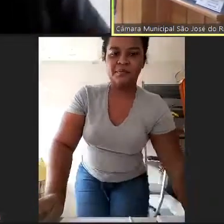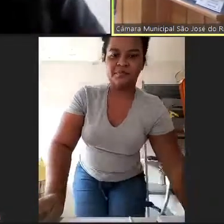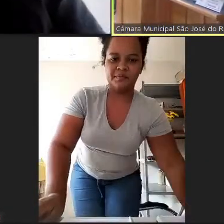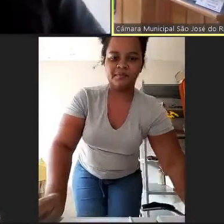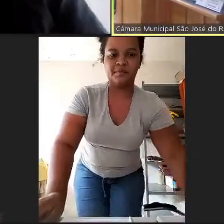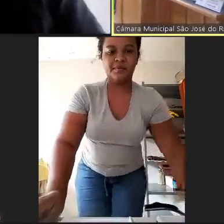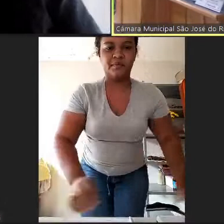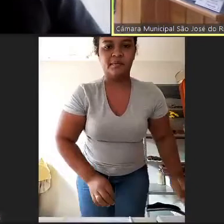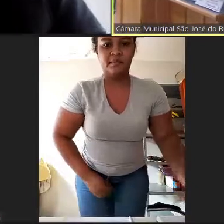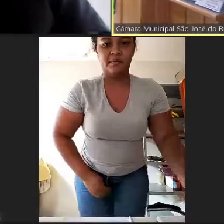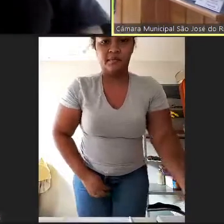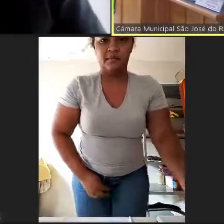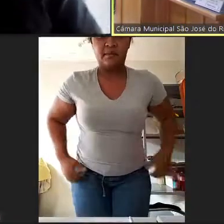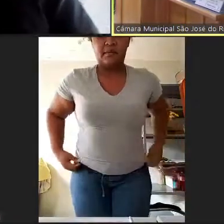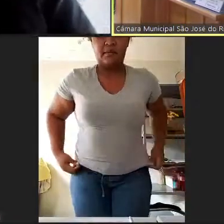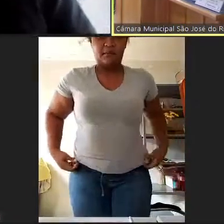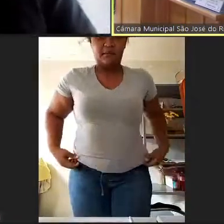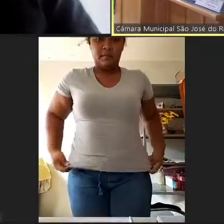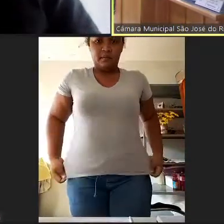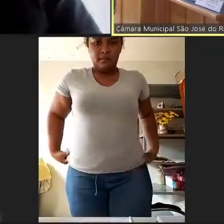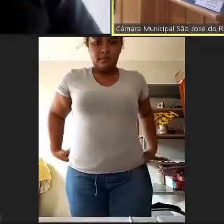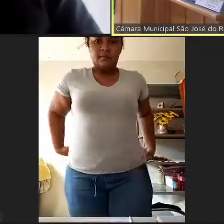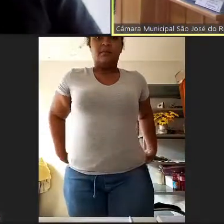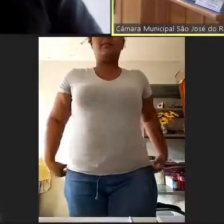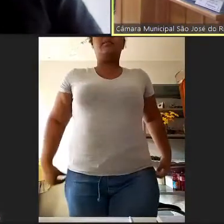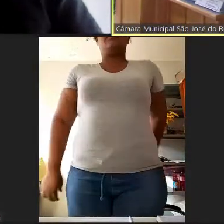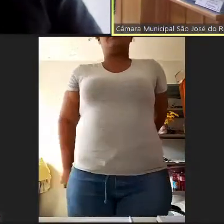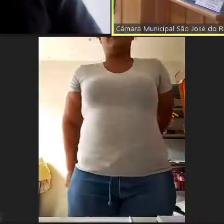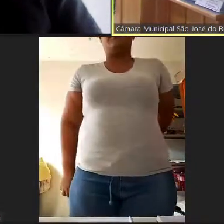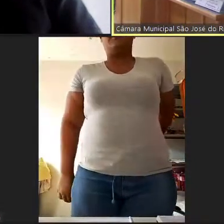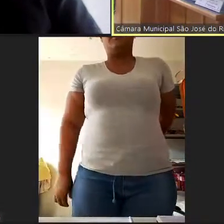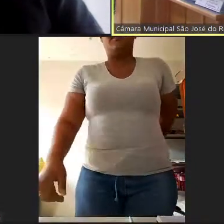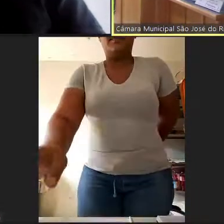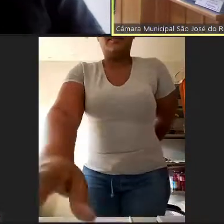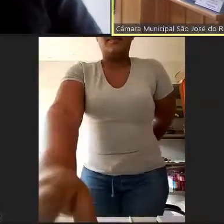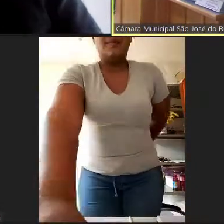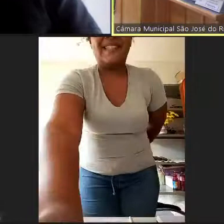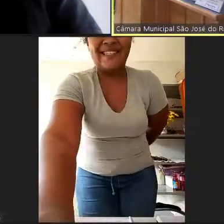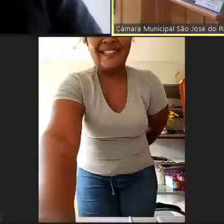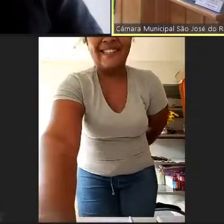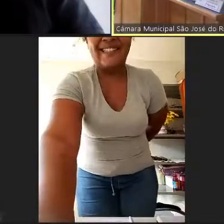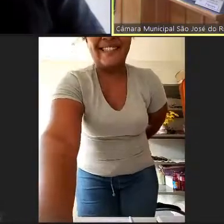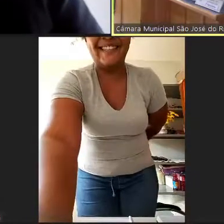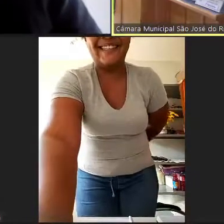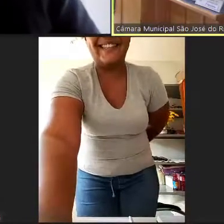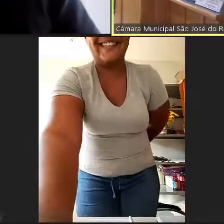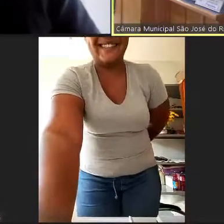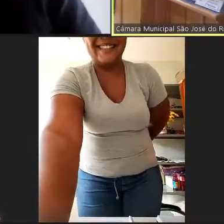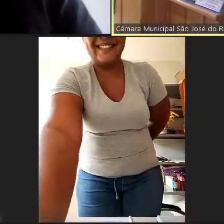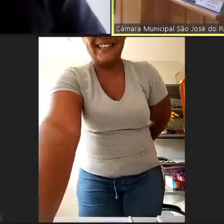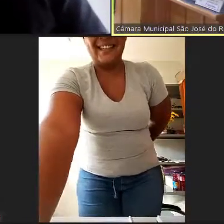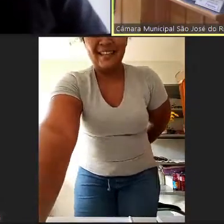as páginas e mortais da história a reluzir ao ouro sobre